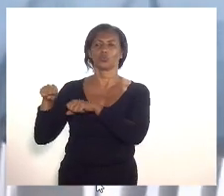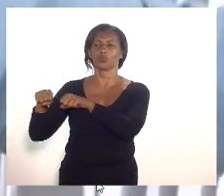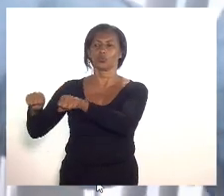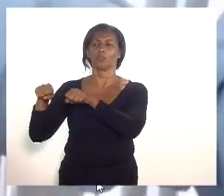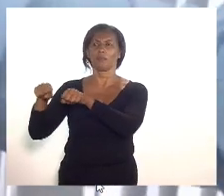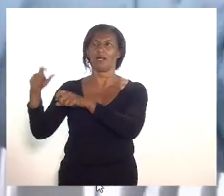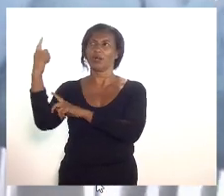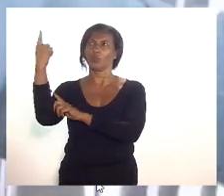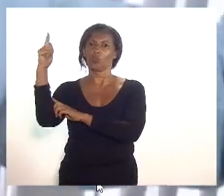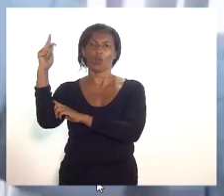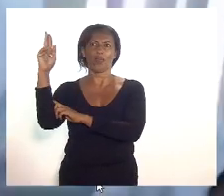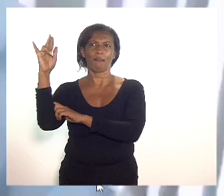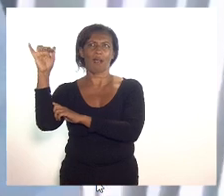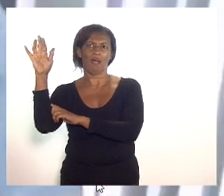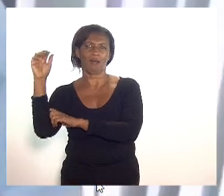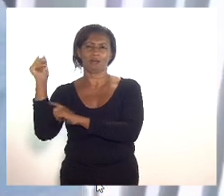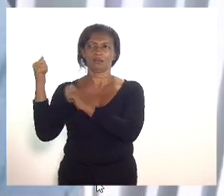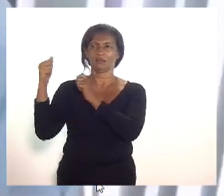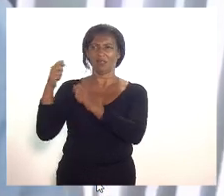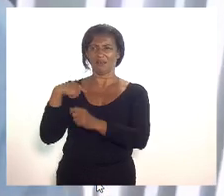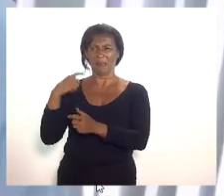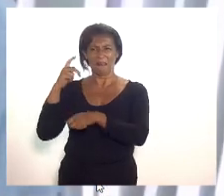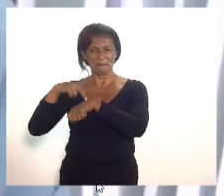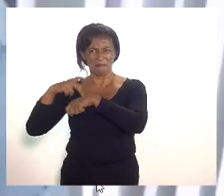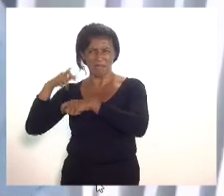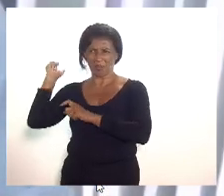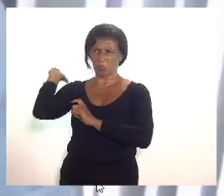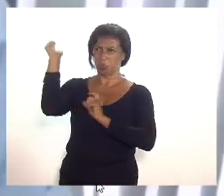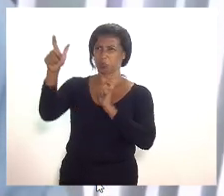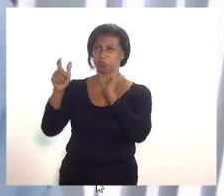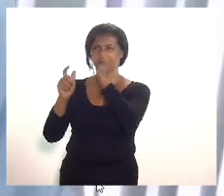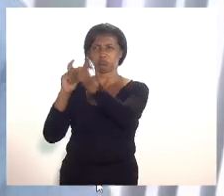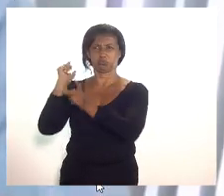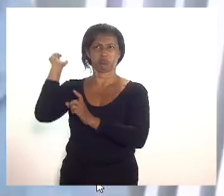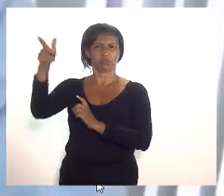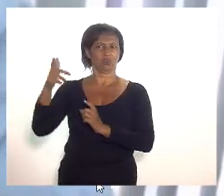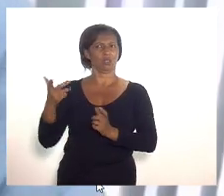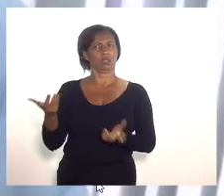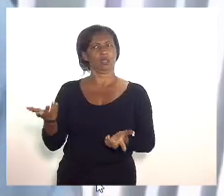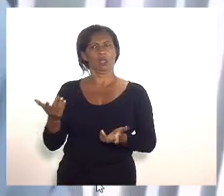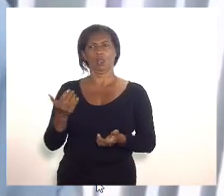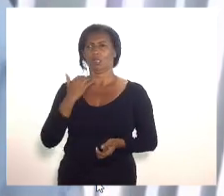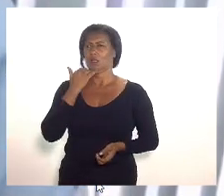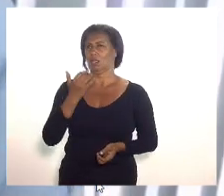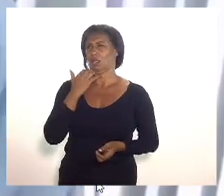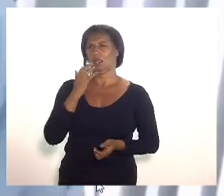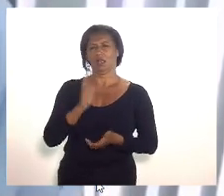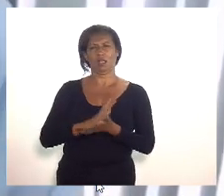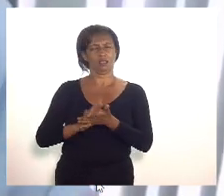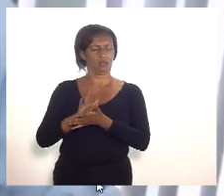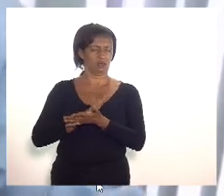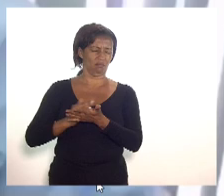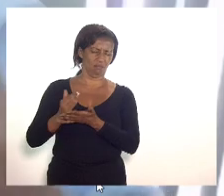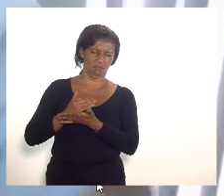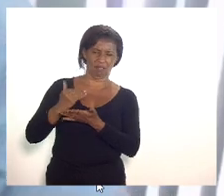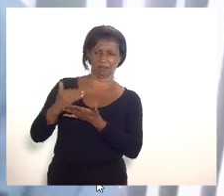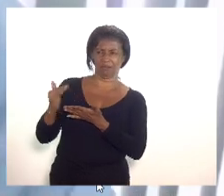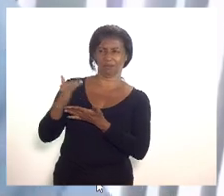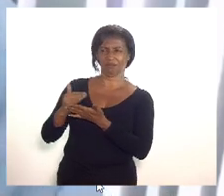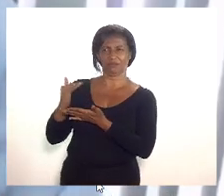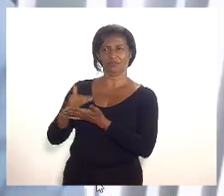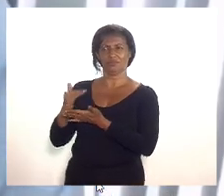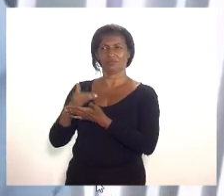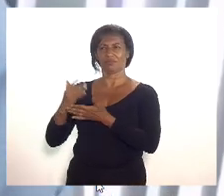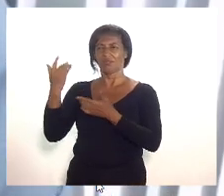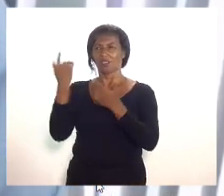apedrejamento linchamento isso me desculpe é intolerável não tem nada a ver com o debate não tem nada a ver até com debates